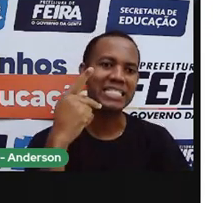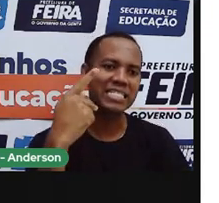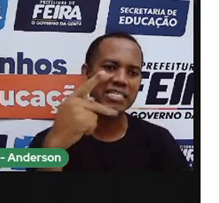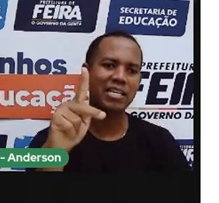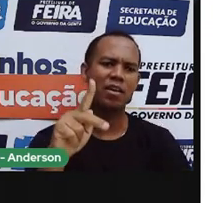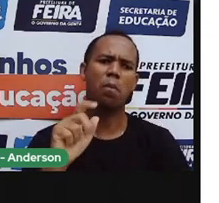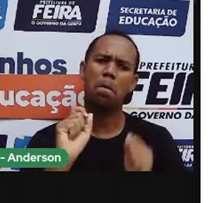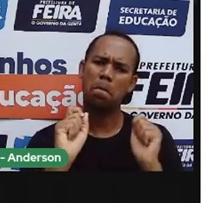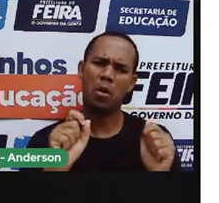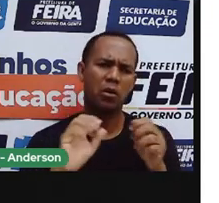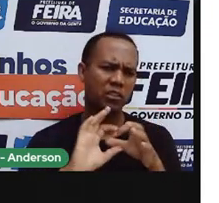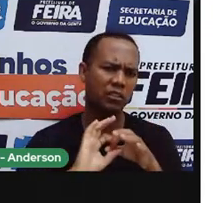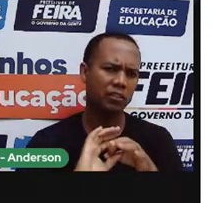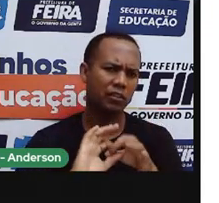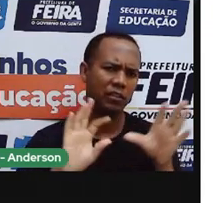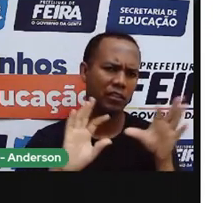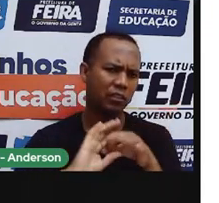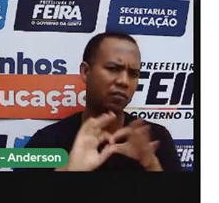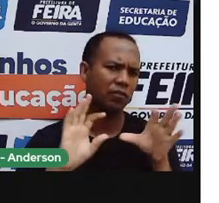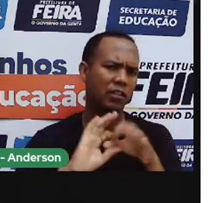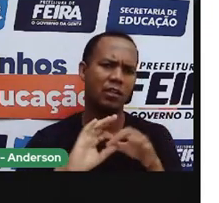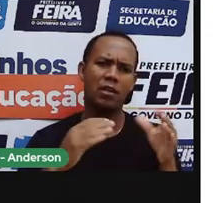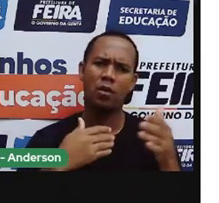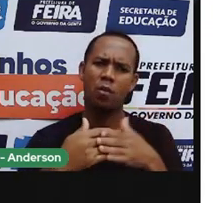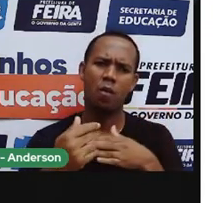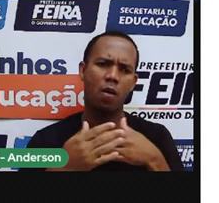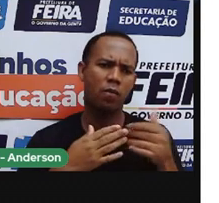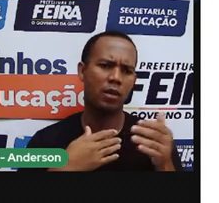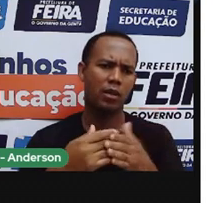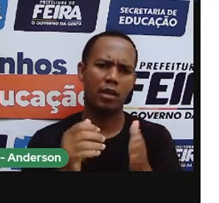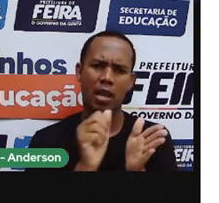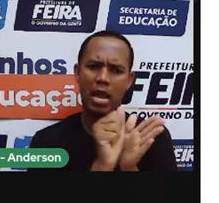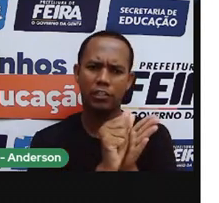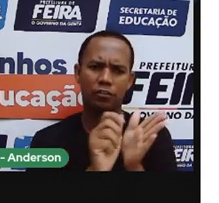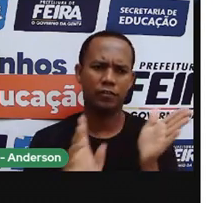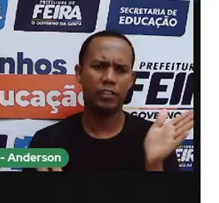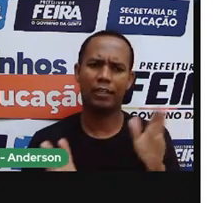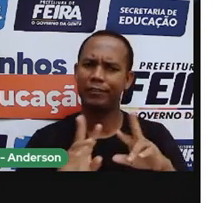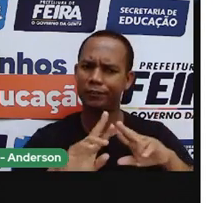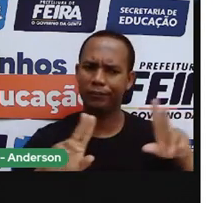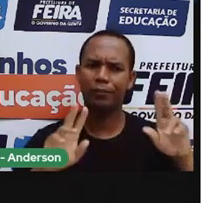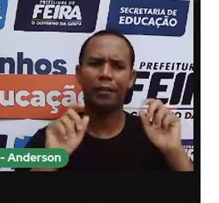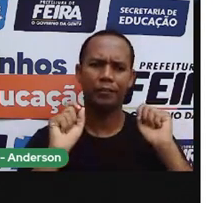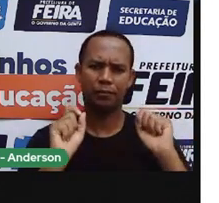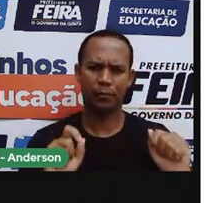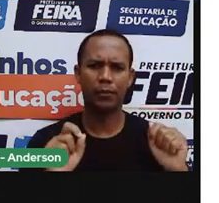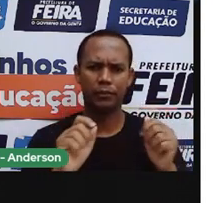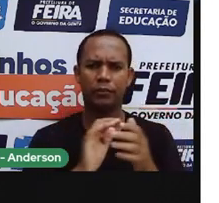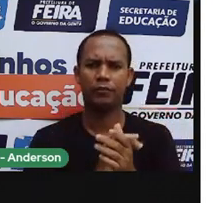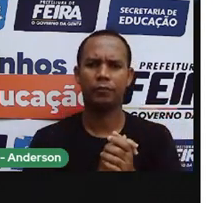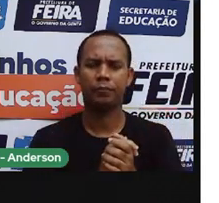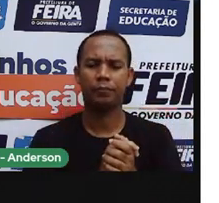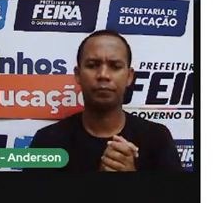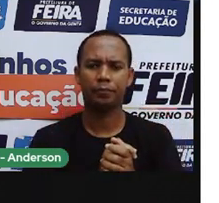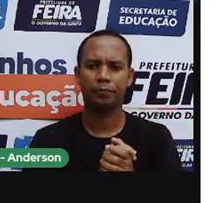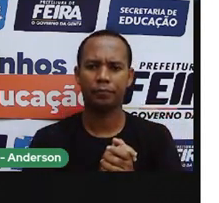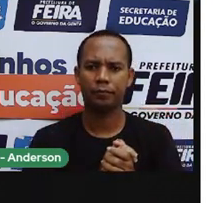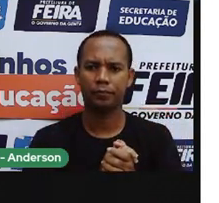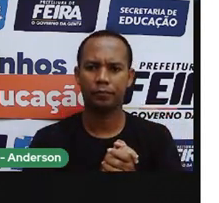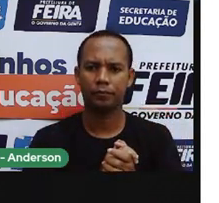total liberdade, né, para decidir qual atividade ele vai fazer com vocês. Certo? Bom,